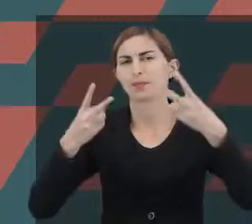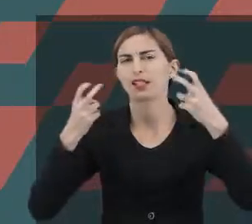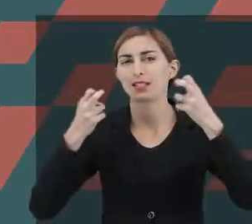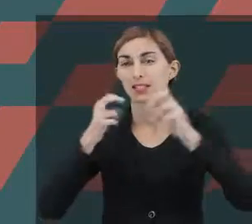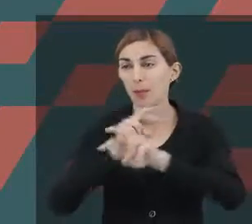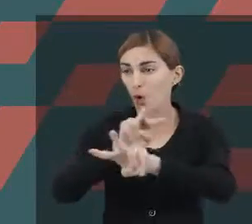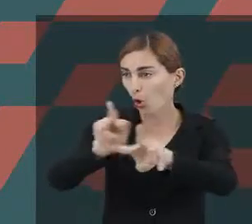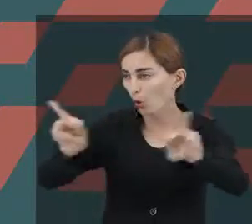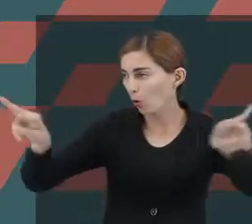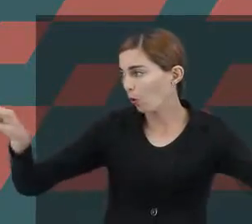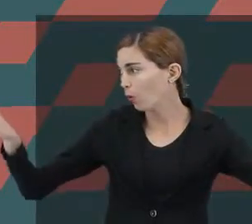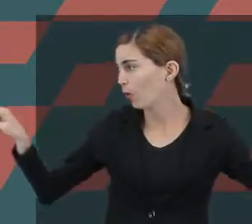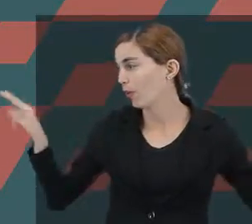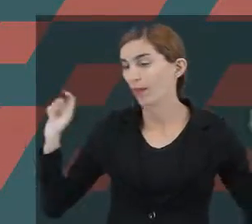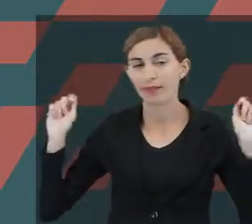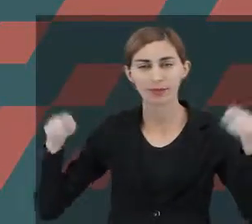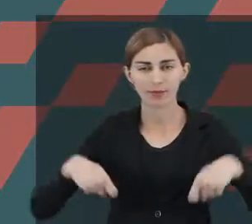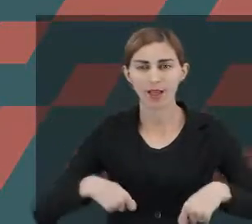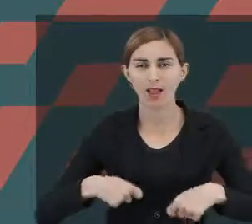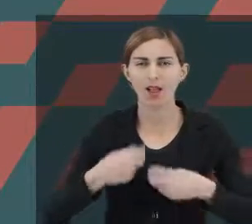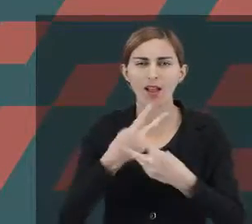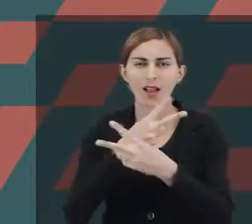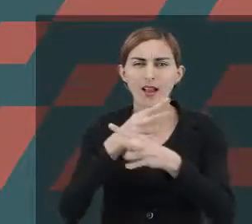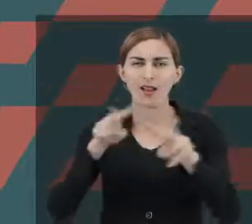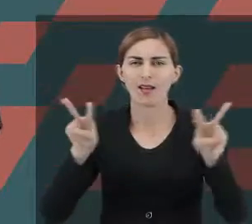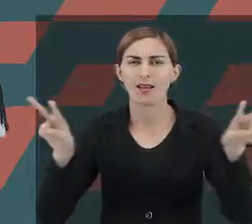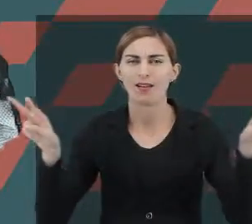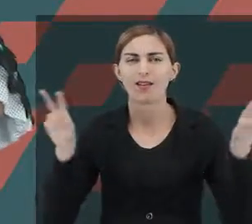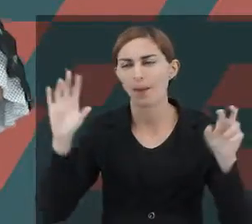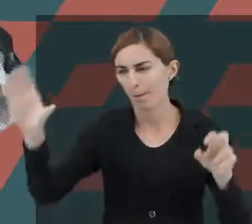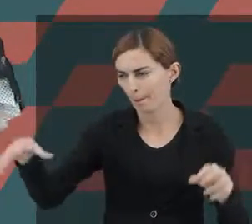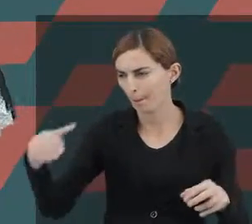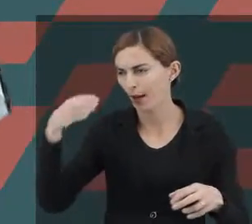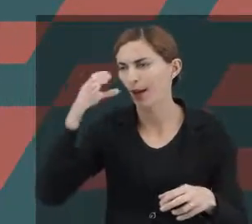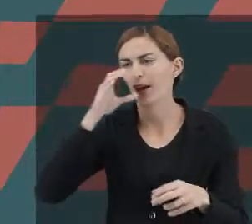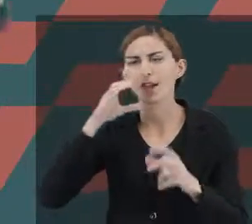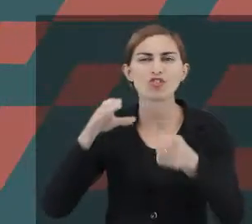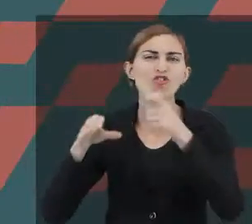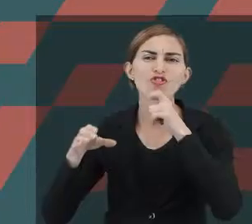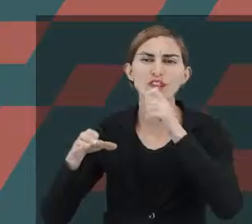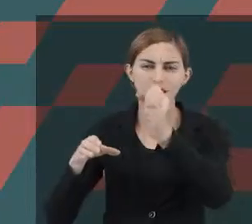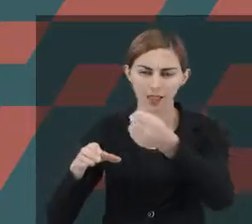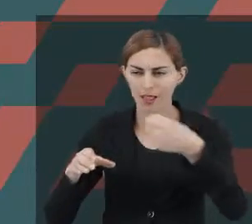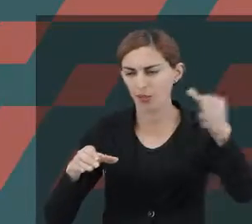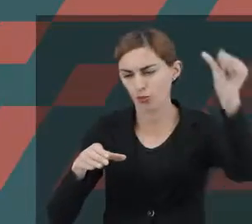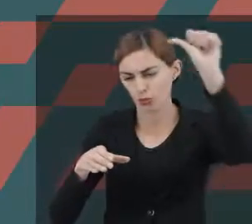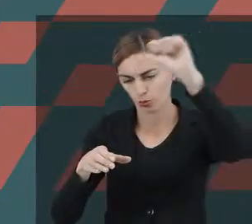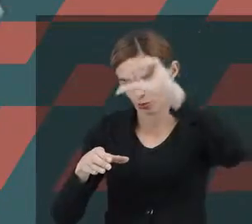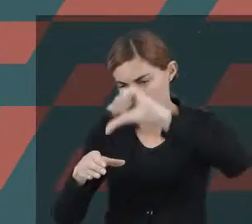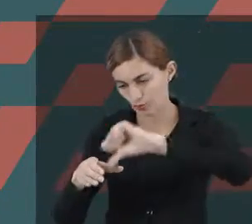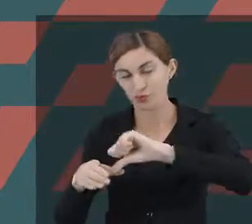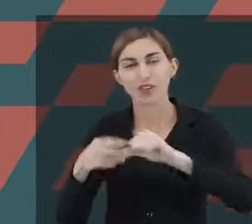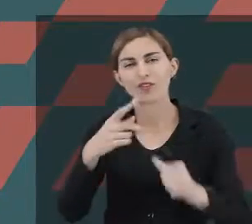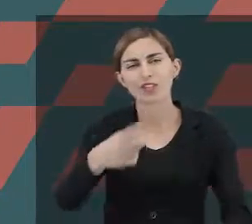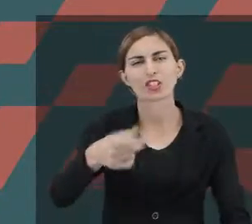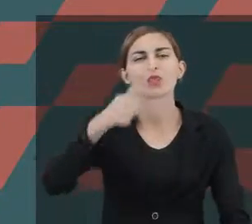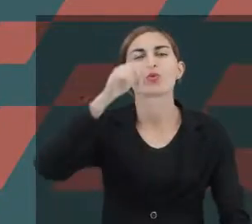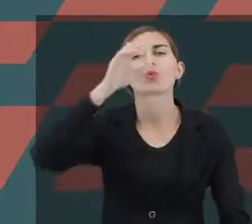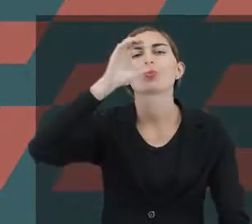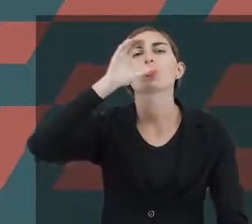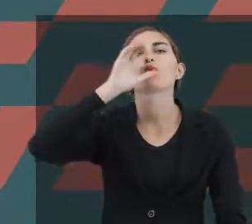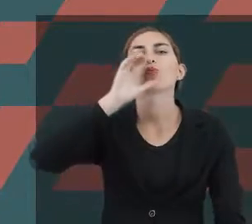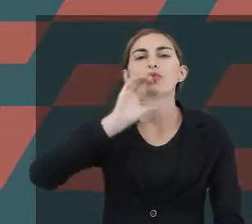Você percebe o que é que está ao seu redor. Nessa questão videoespacial, você vai lá, pega o copinho, vai lá no gelágua, na garrafinha, bota água. E você